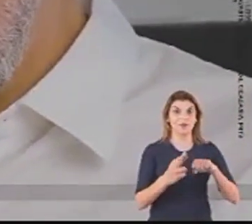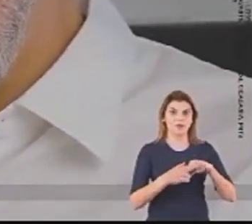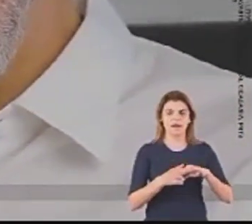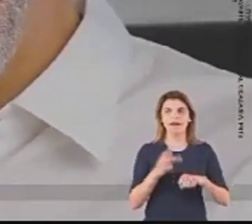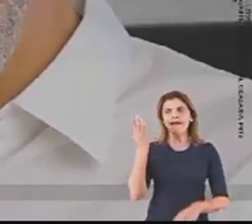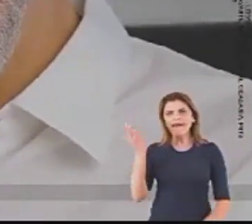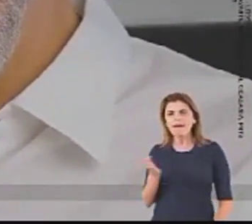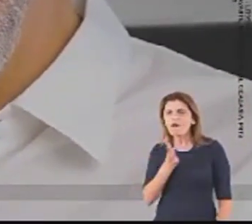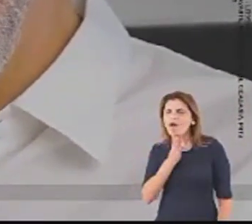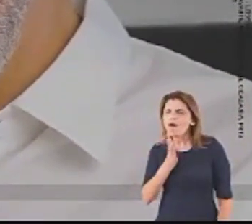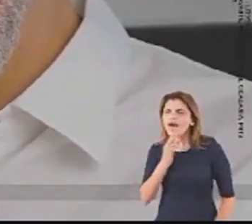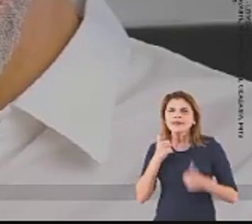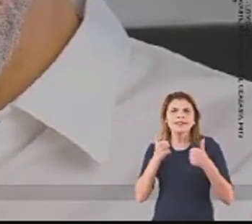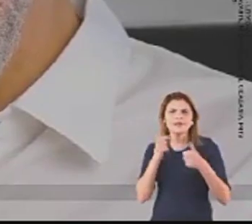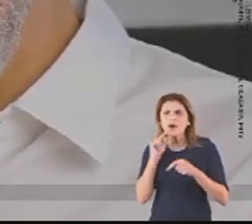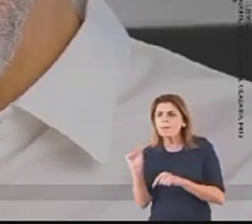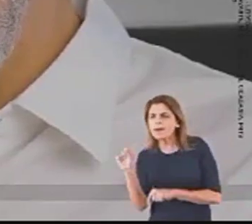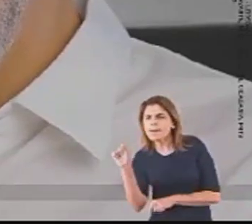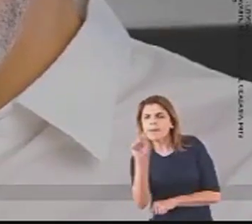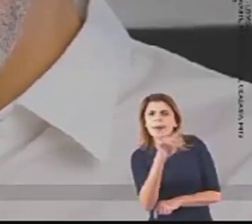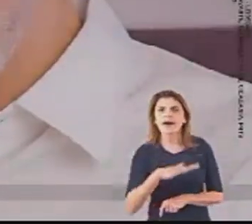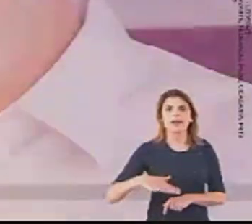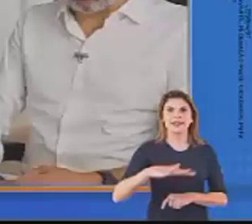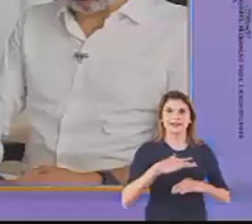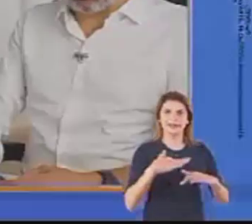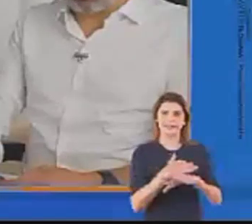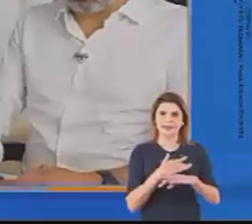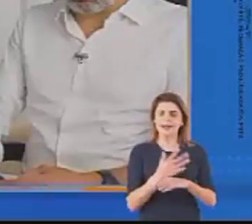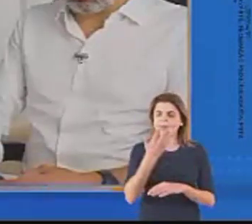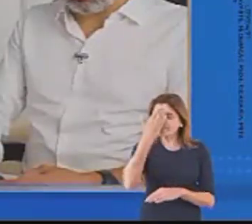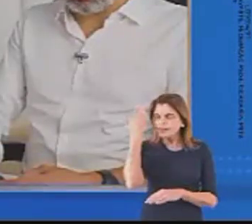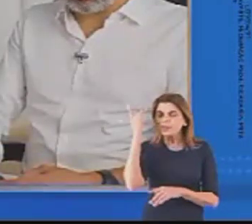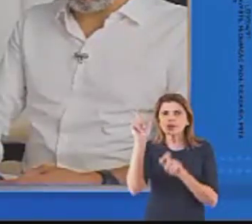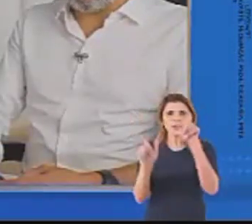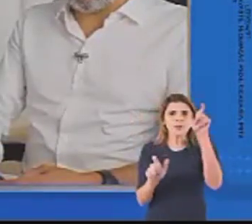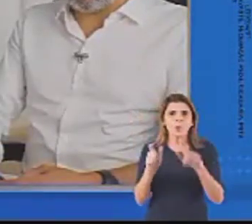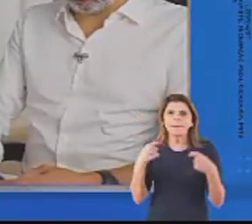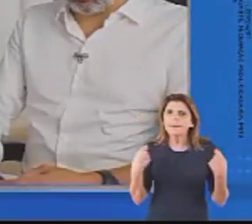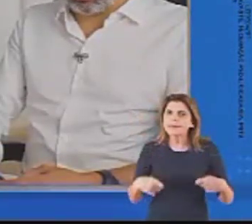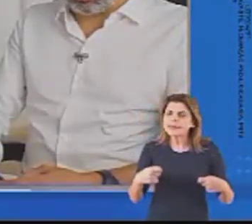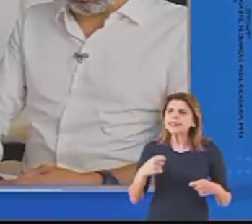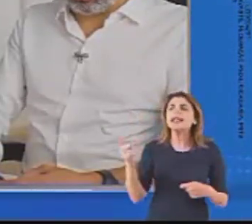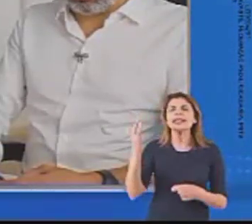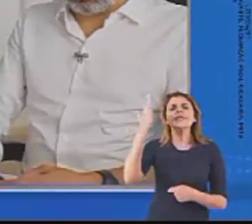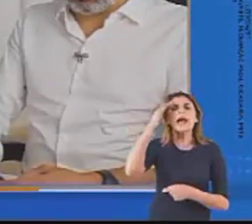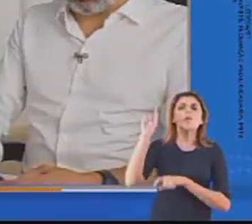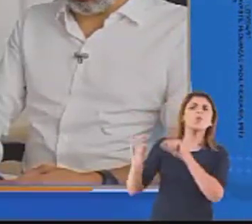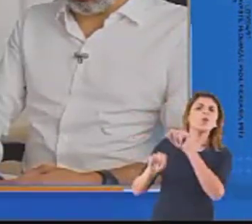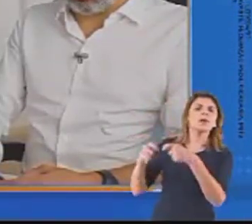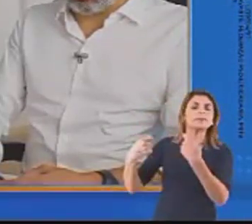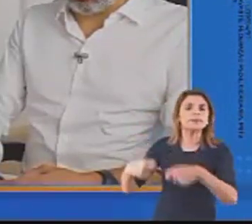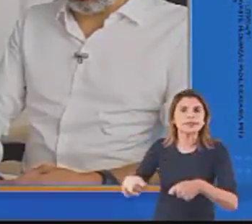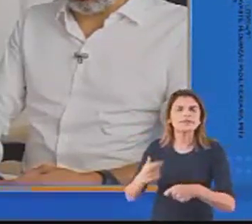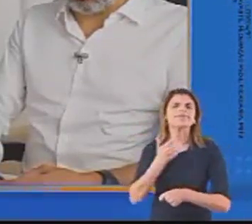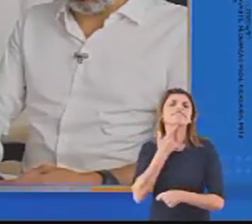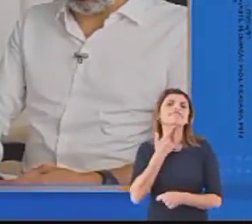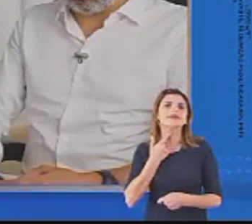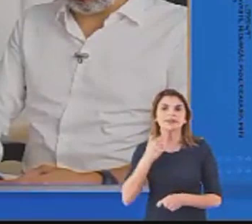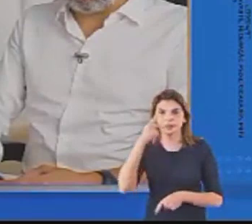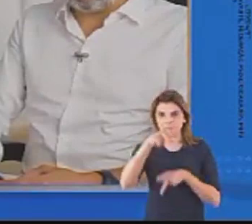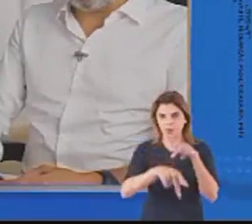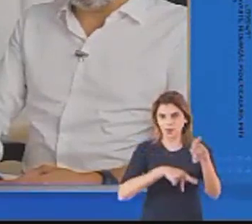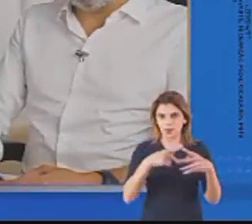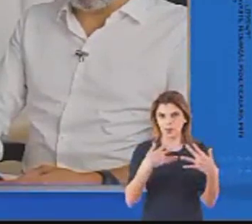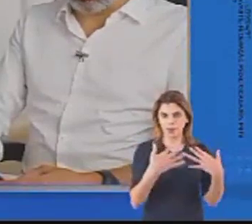Canela conhece cada canto dessa cidade. Sabe o que cada um precisa. Conhece os sonhos, os desejos e as necessidades da